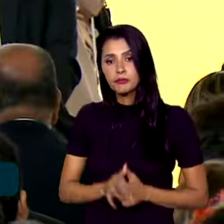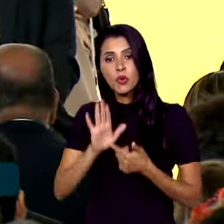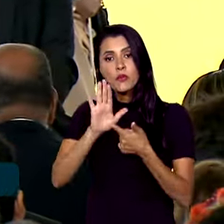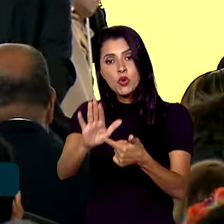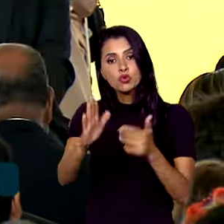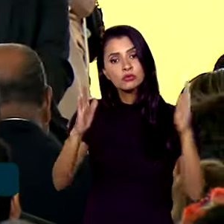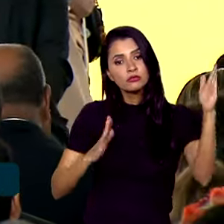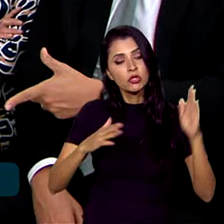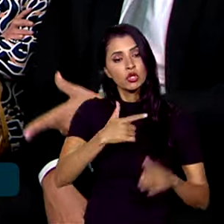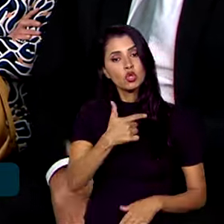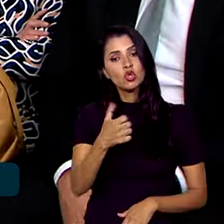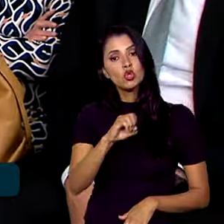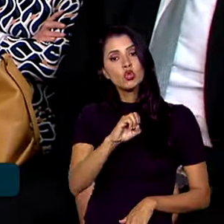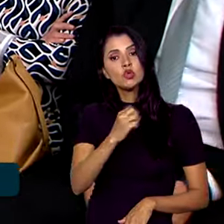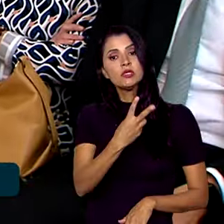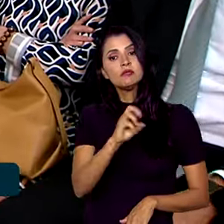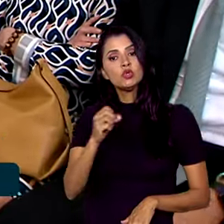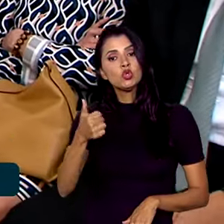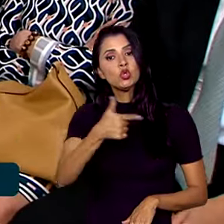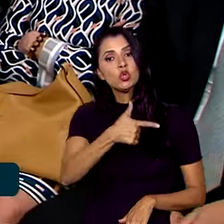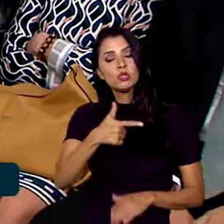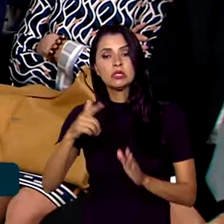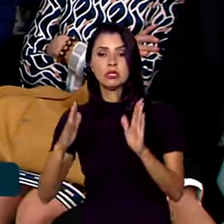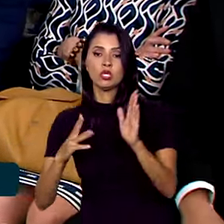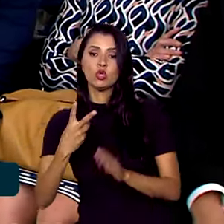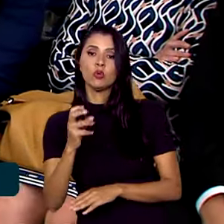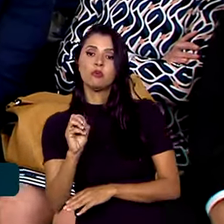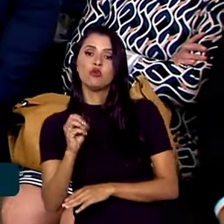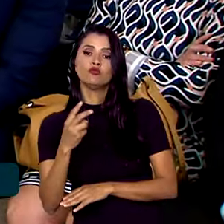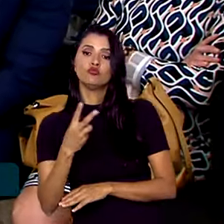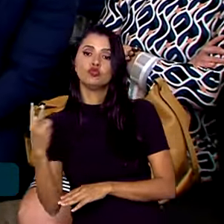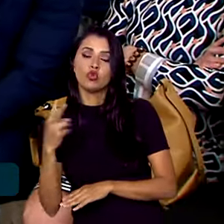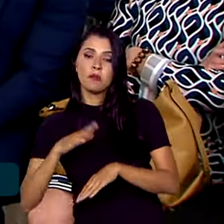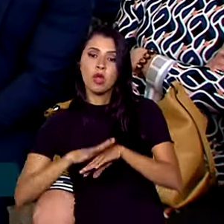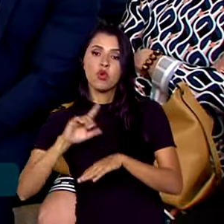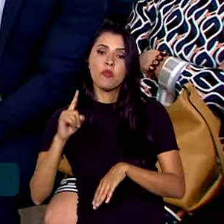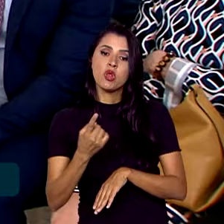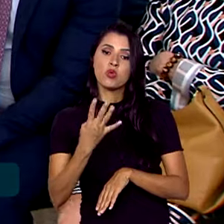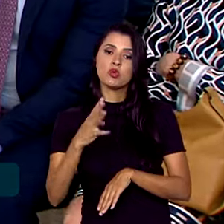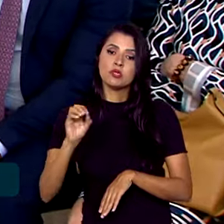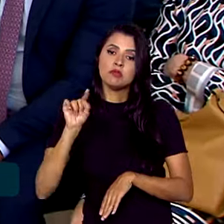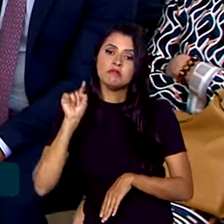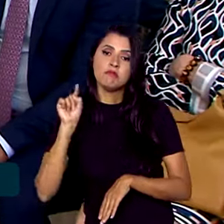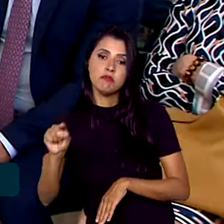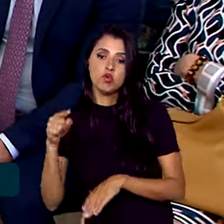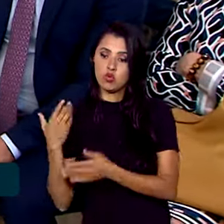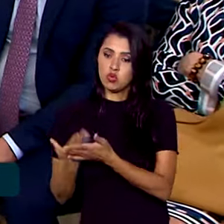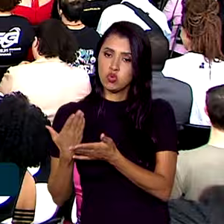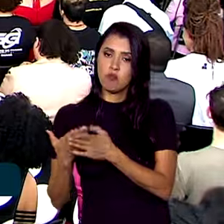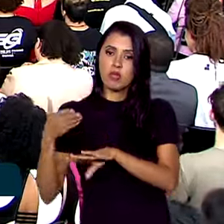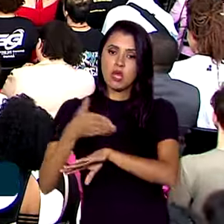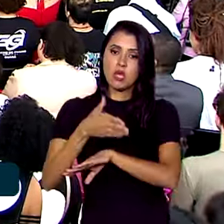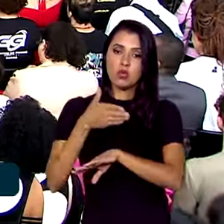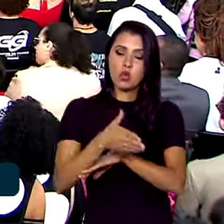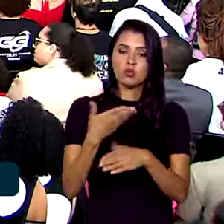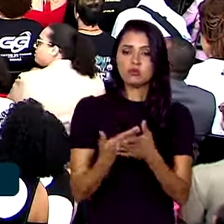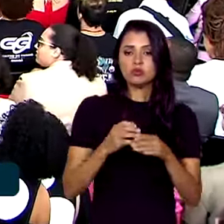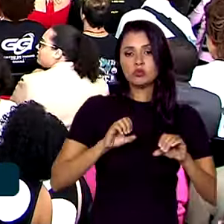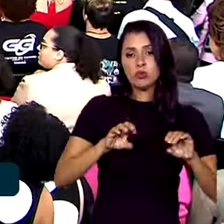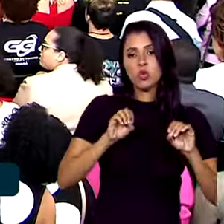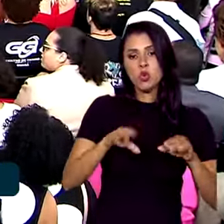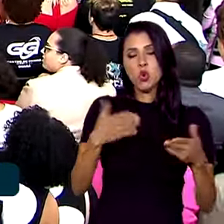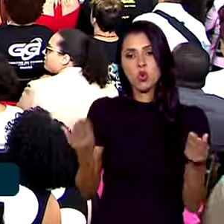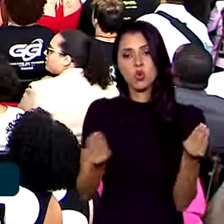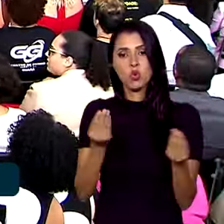entre 2012 e 2022, mais de 1 milhão e 400 mil estudantes ingressaram no ensino público superior